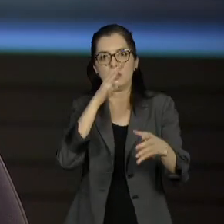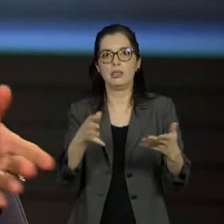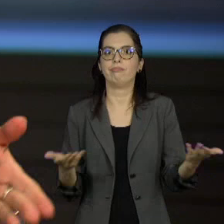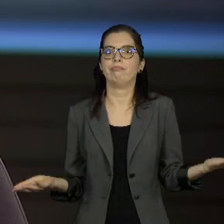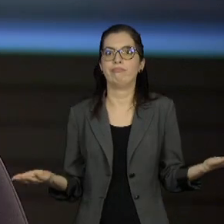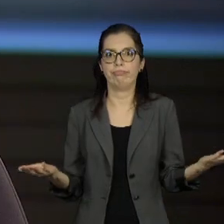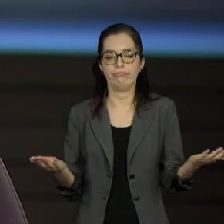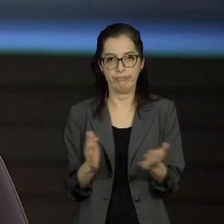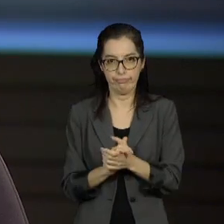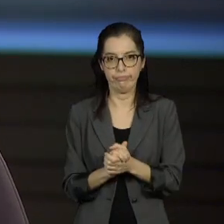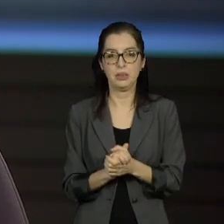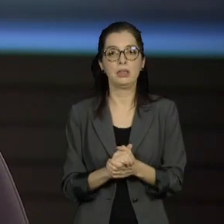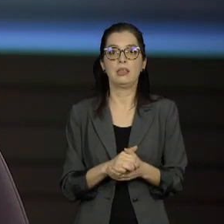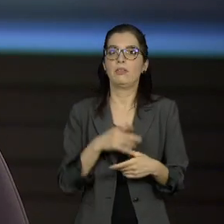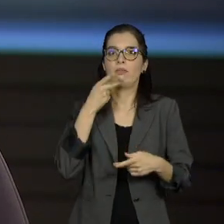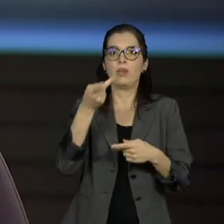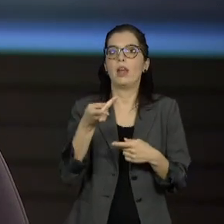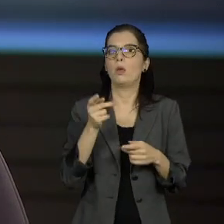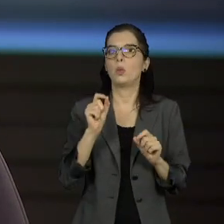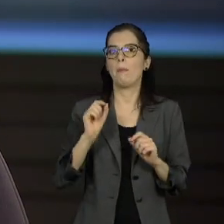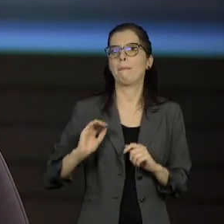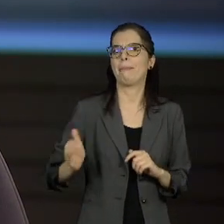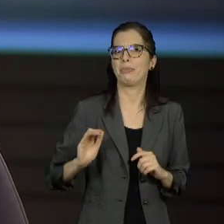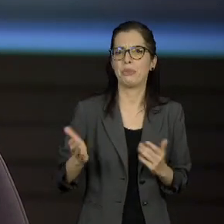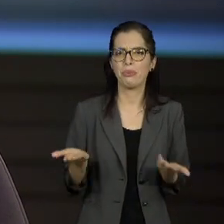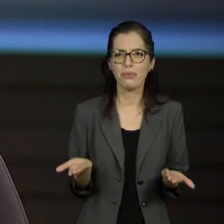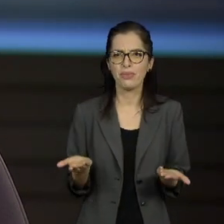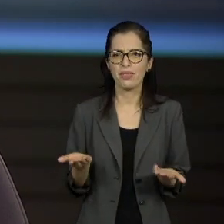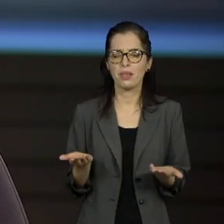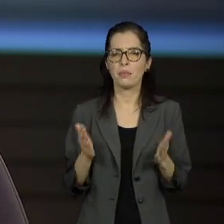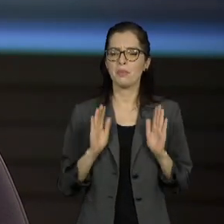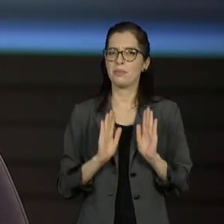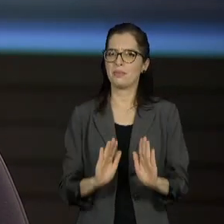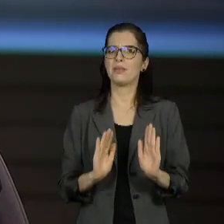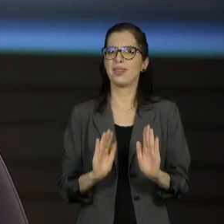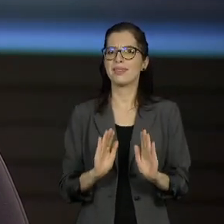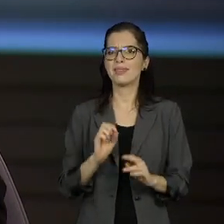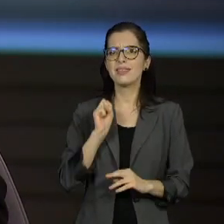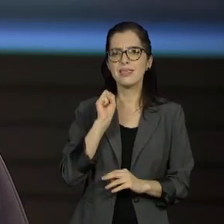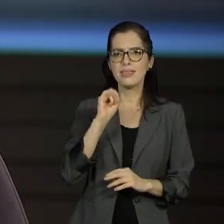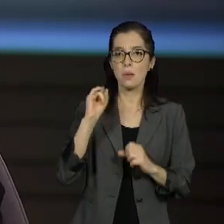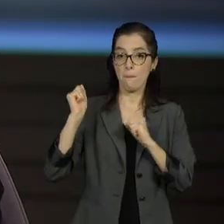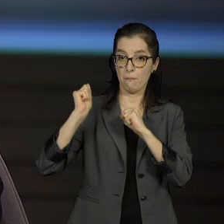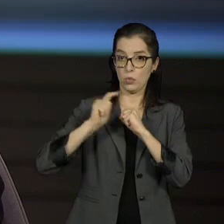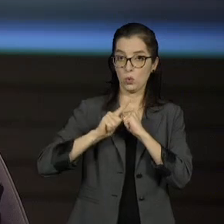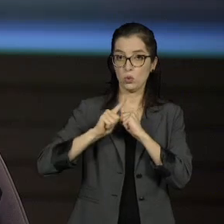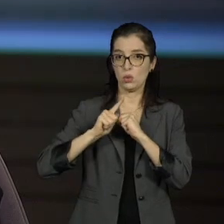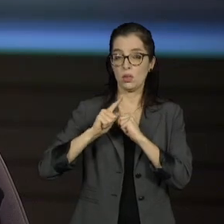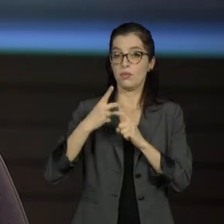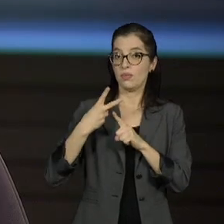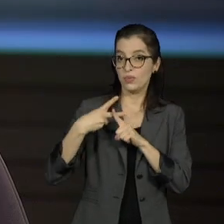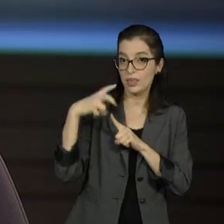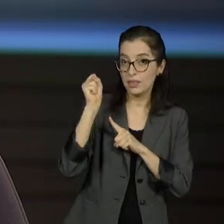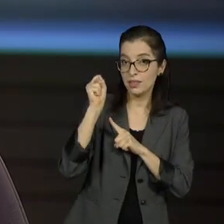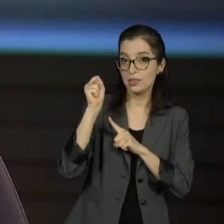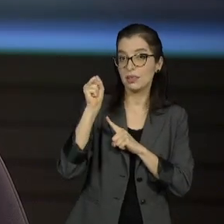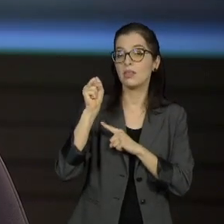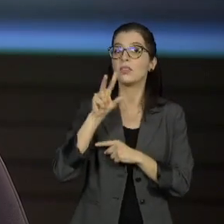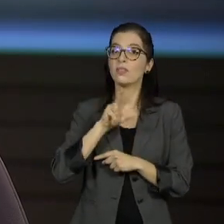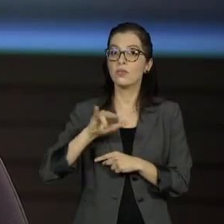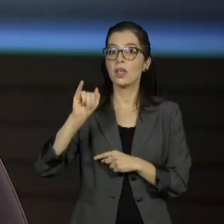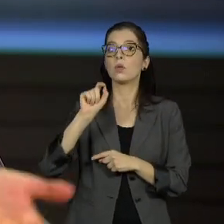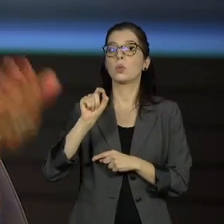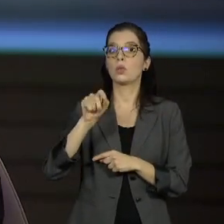termo pedofilia, mas disse que o Eduardo Paes, se vencer, vai colocar o PSOL na educação com coisas estranhas, né? Deu uma insinuada